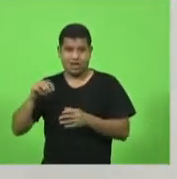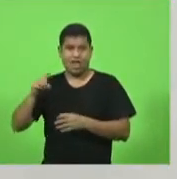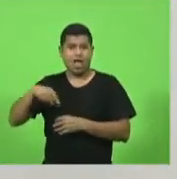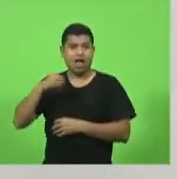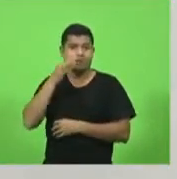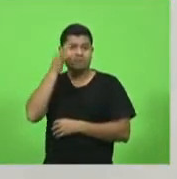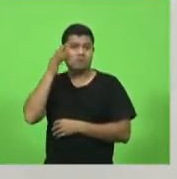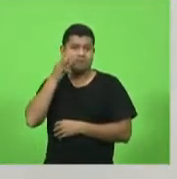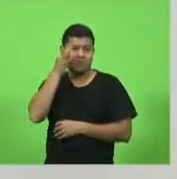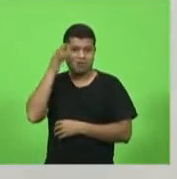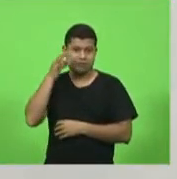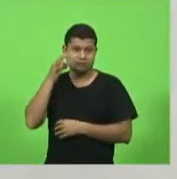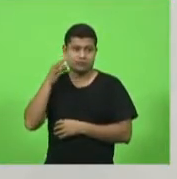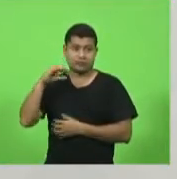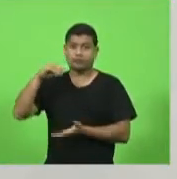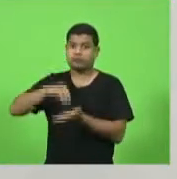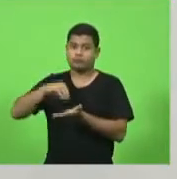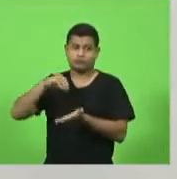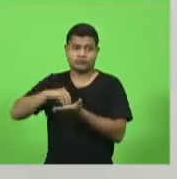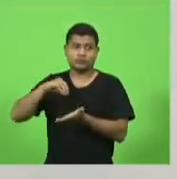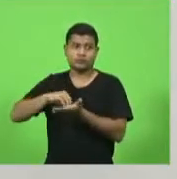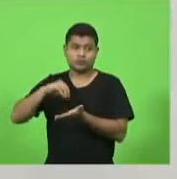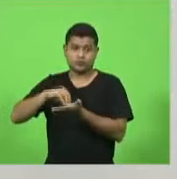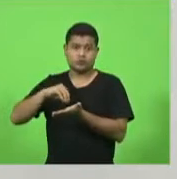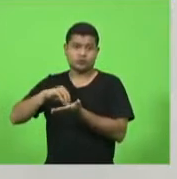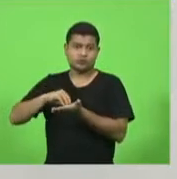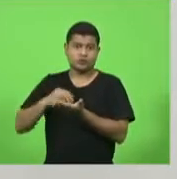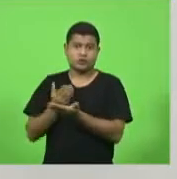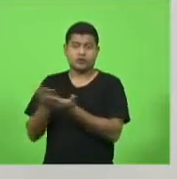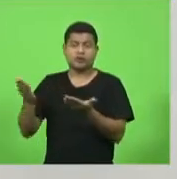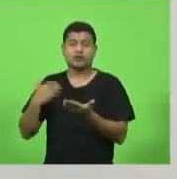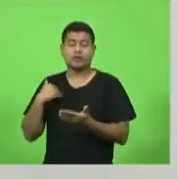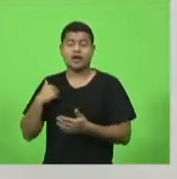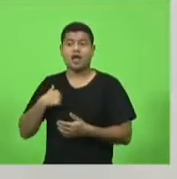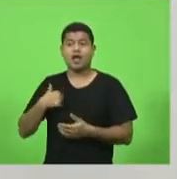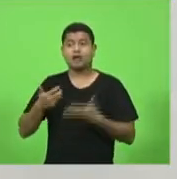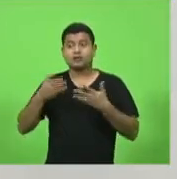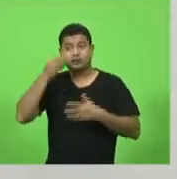Não foi contemplado. Então, estou tentando chegar onde foi.